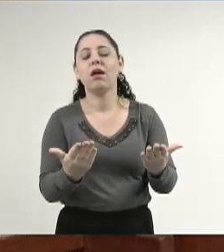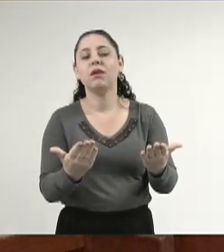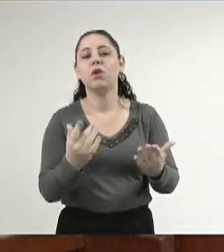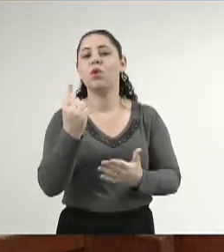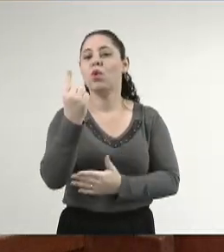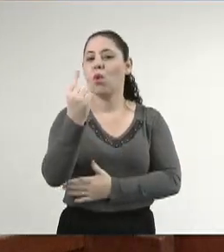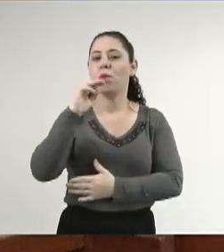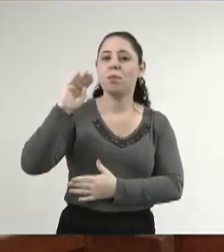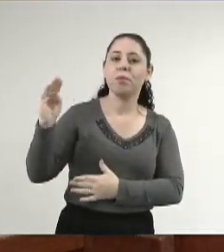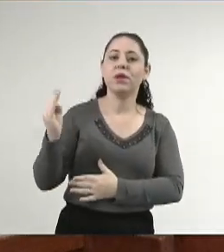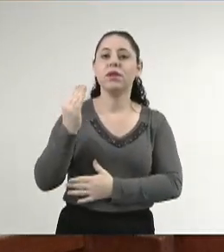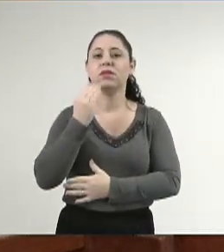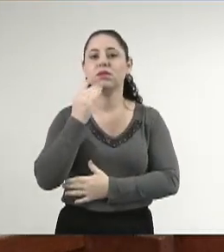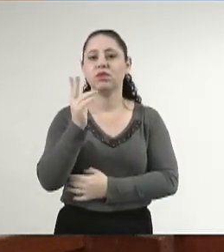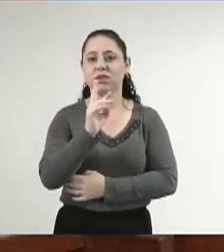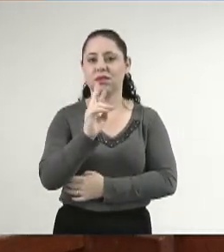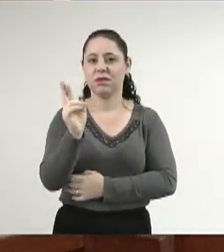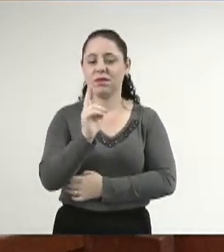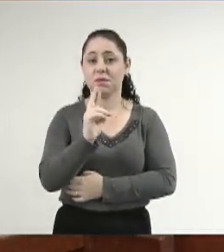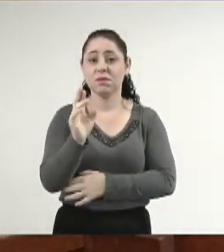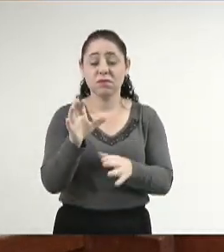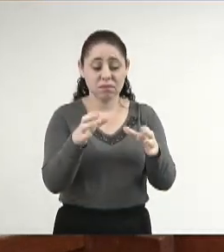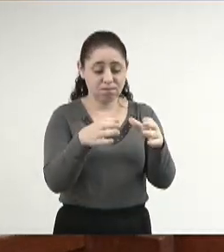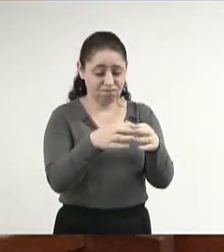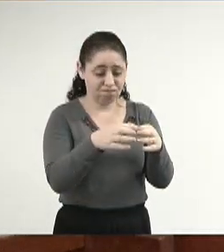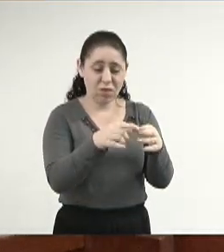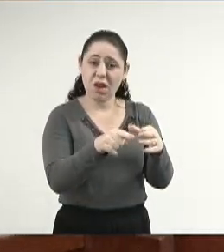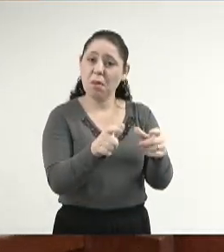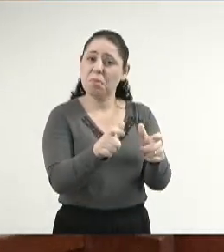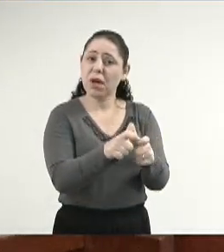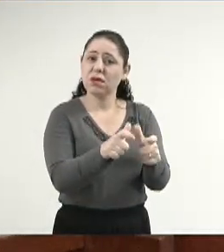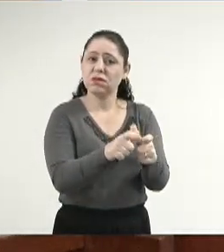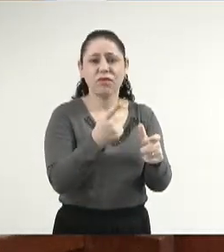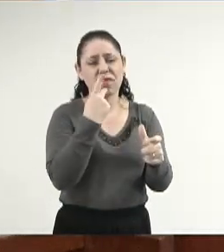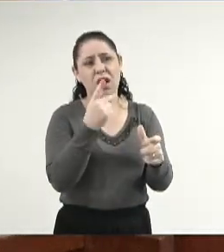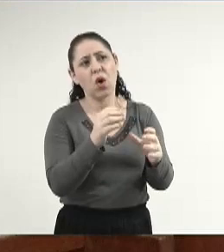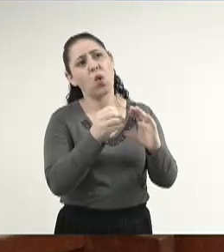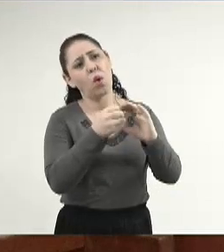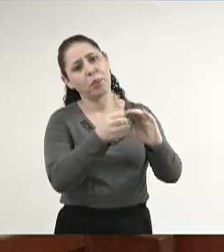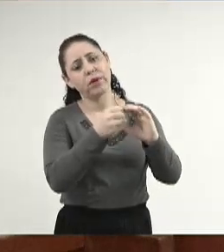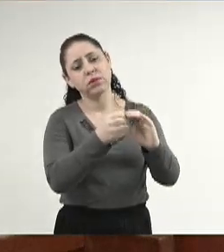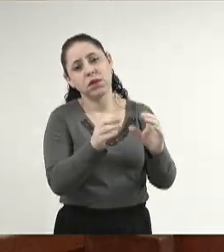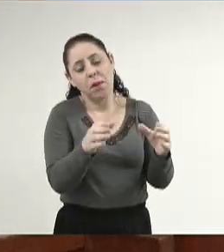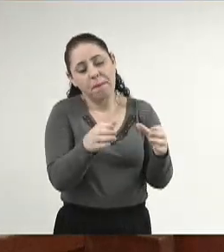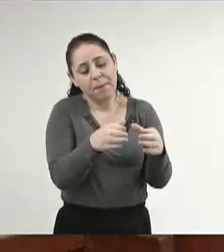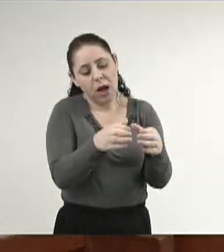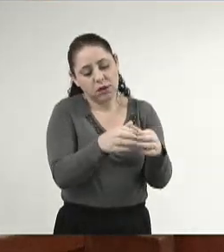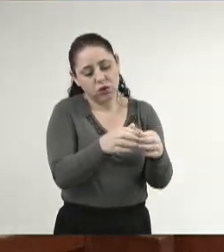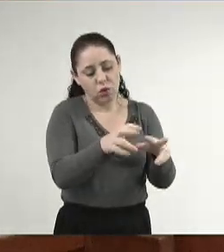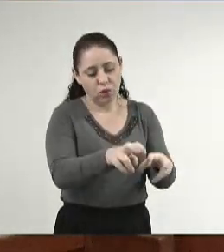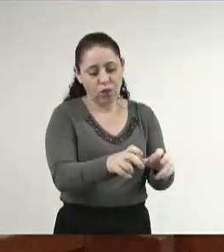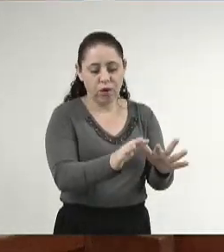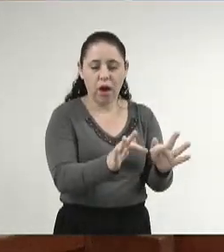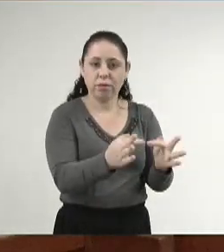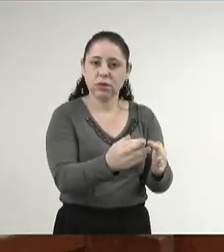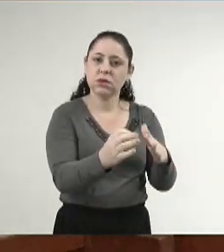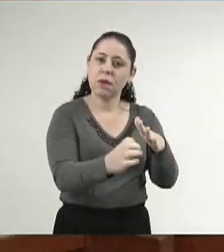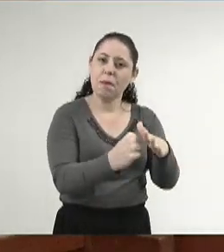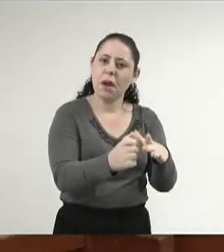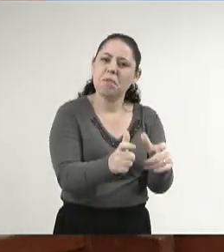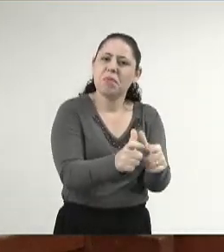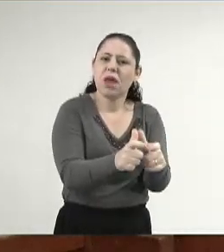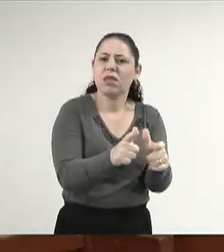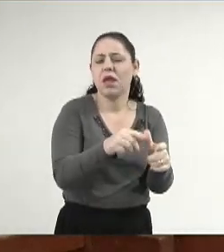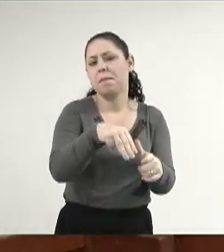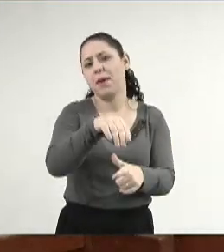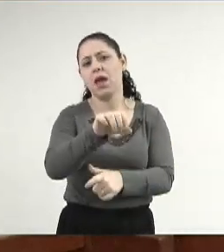bilhão de reais, deputado Amara, que os pequenos, não estou falando só de cooperativa, mas os pequenos empresários, que